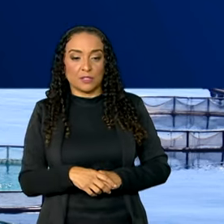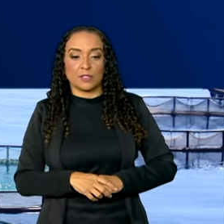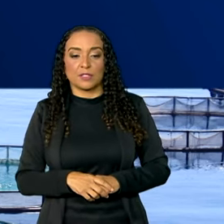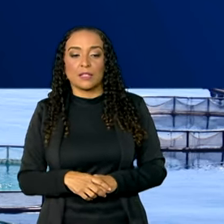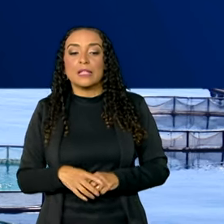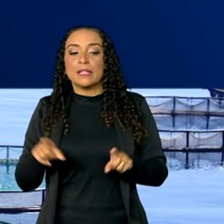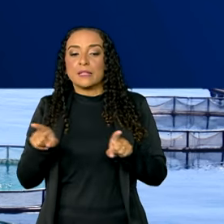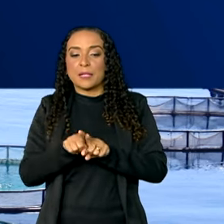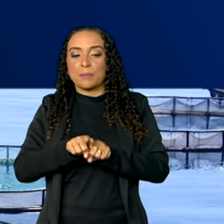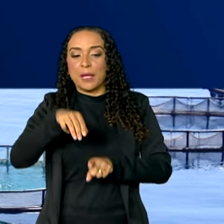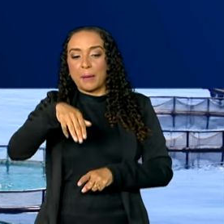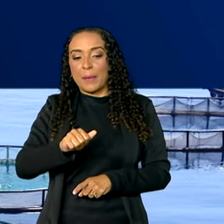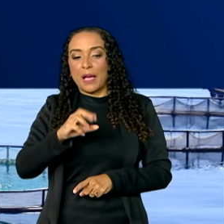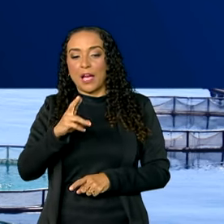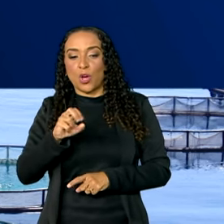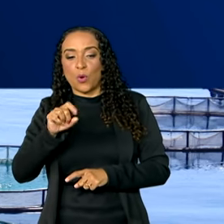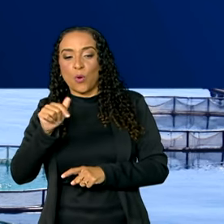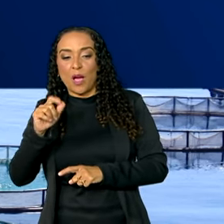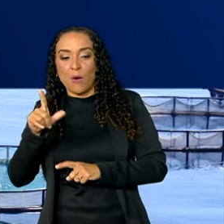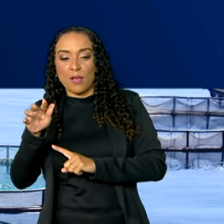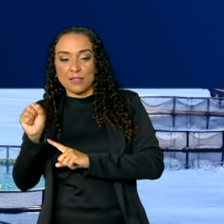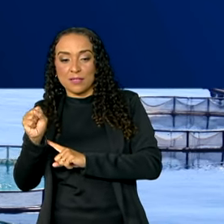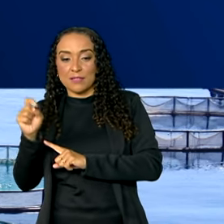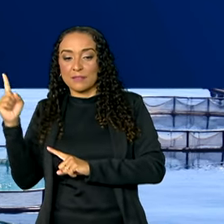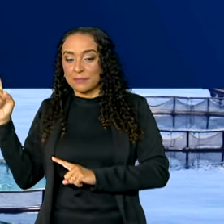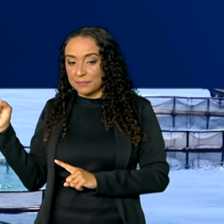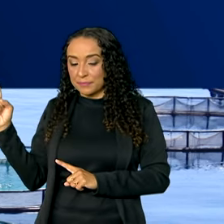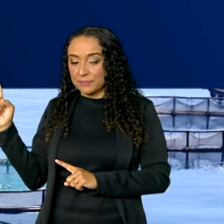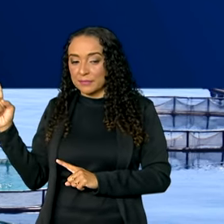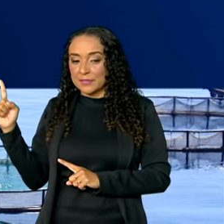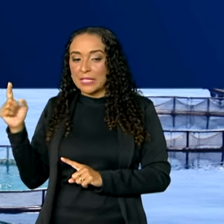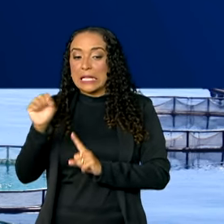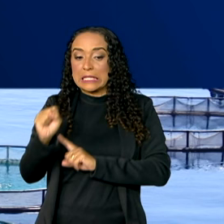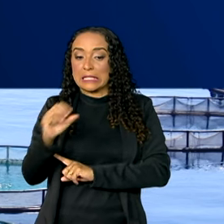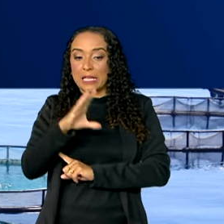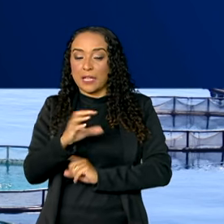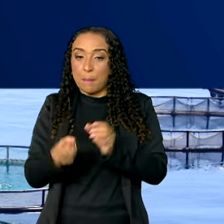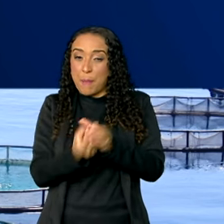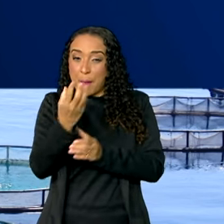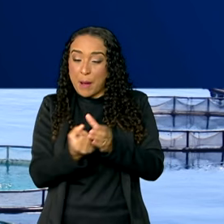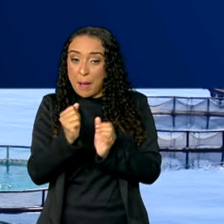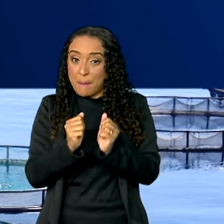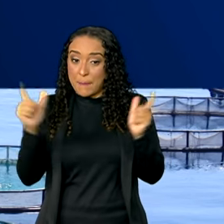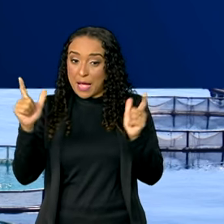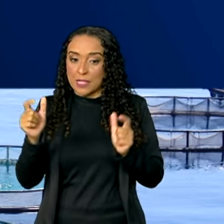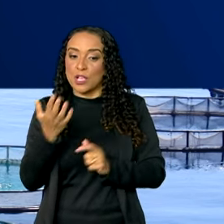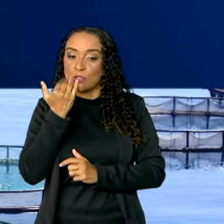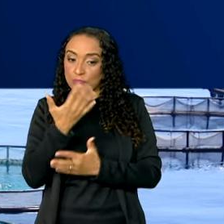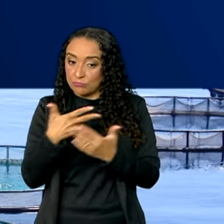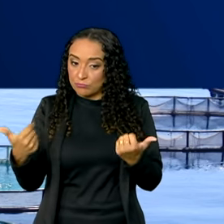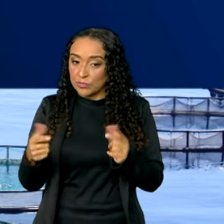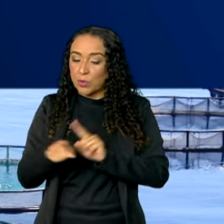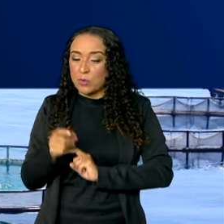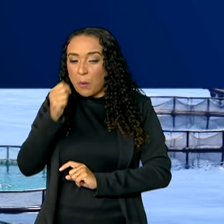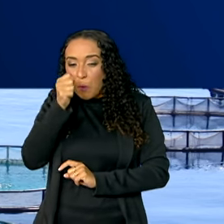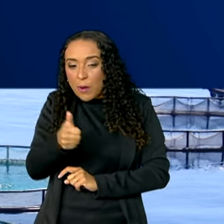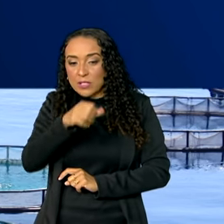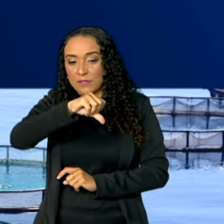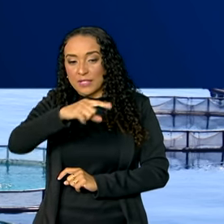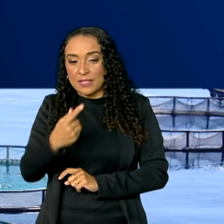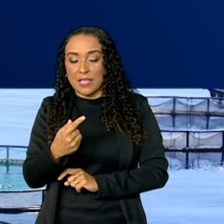e as macroalgas. Santa Catarina foi o estado que mais produziu esses alimentos, com quase